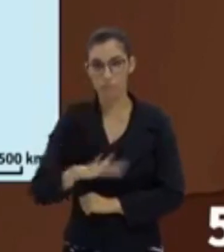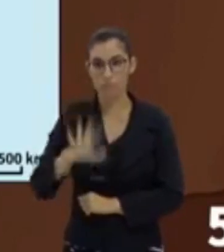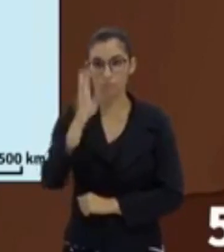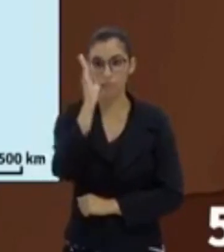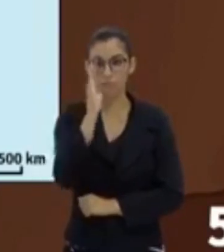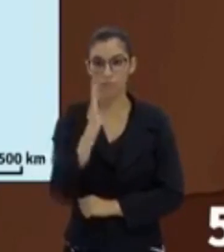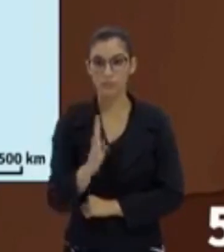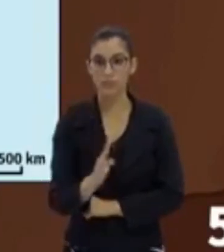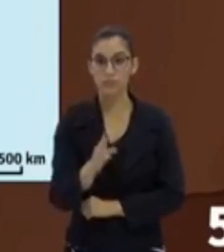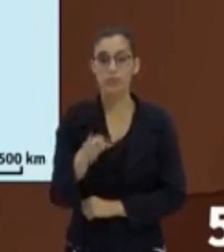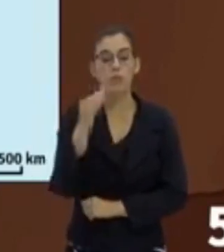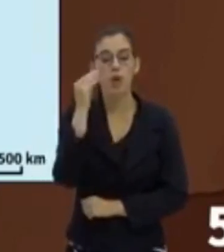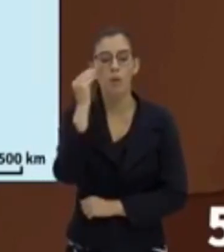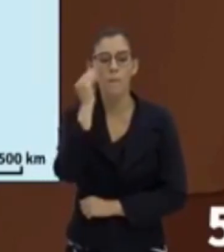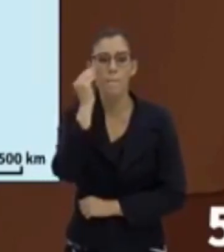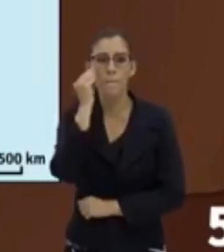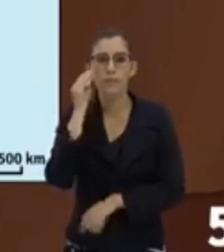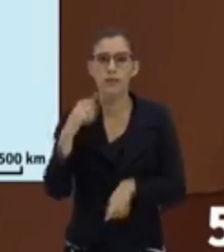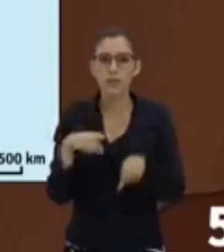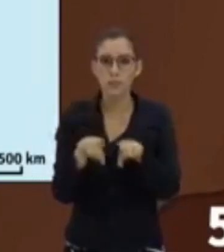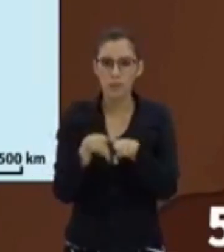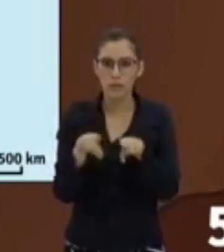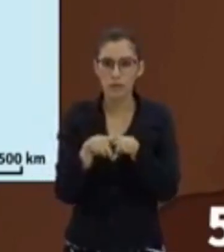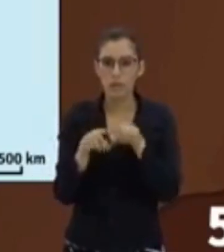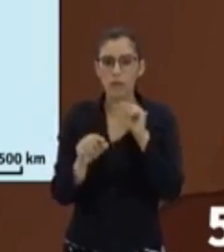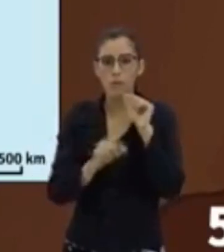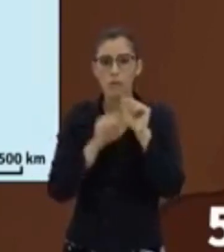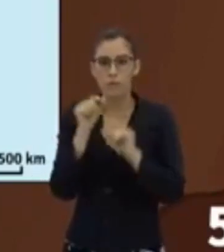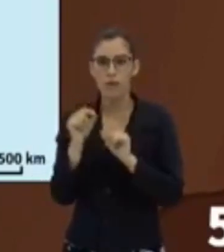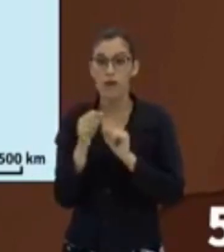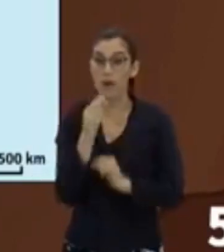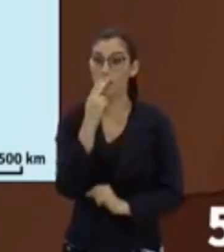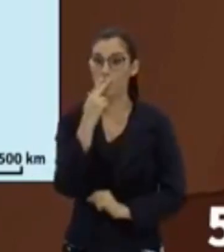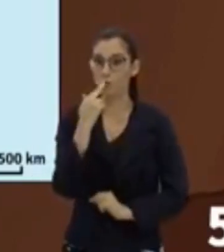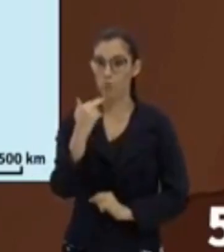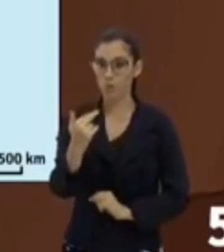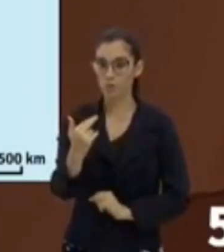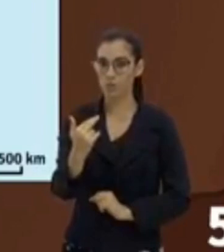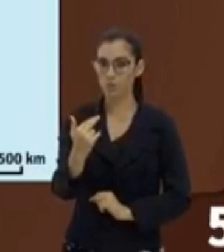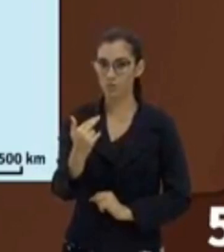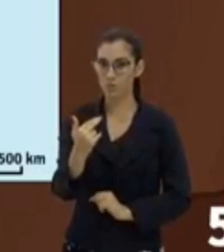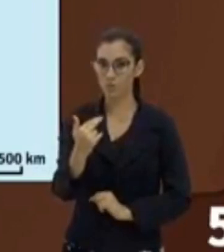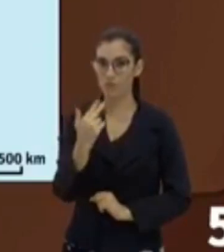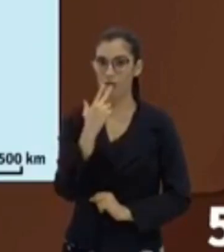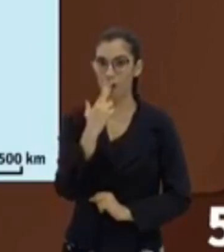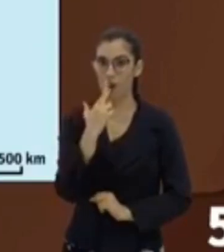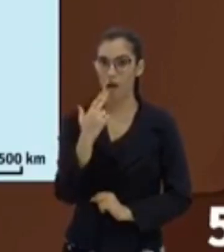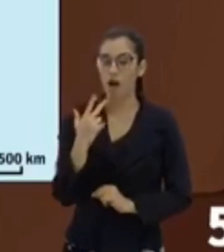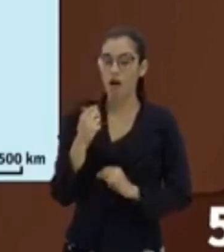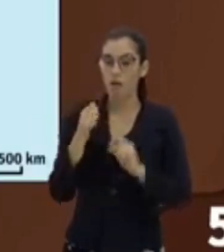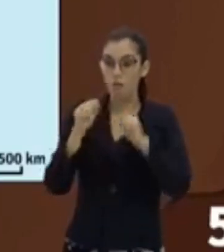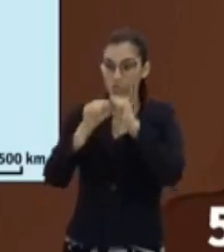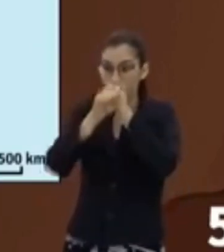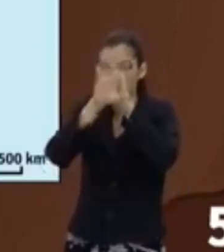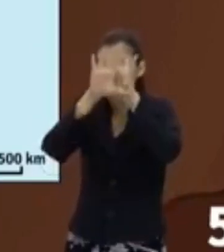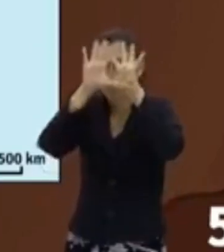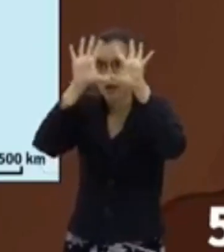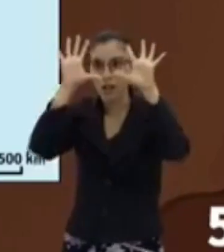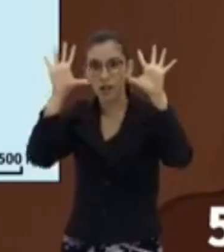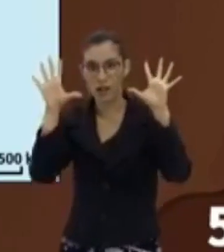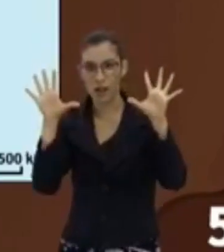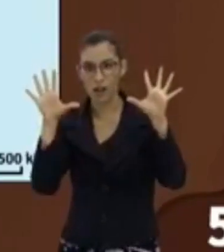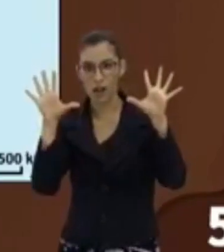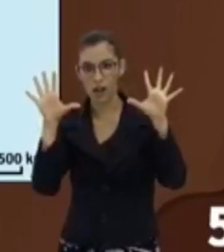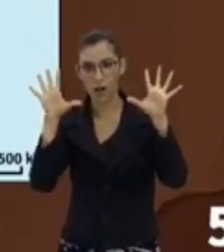gradação de cores, você tem a cor mais fraca para a área que tem a menor densidade de